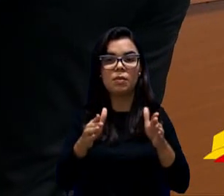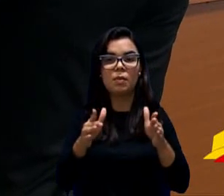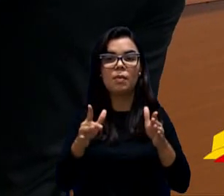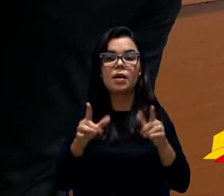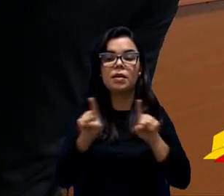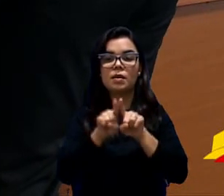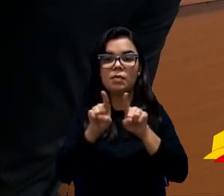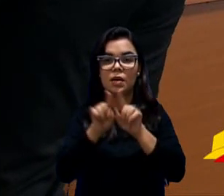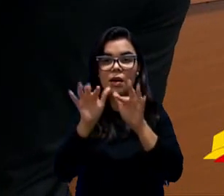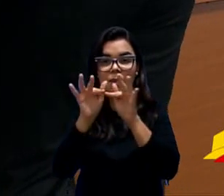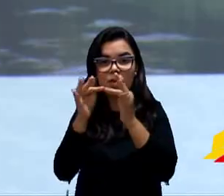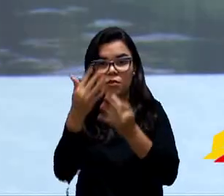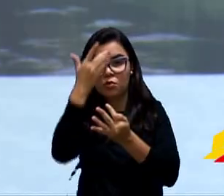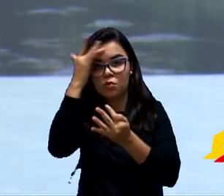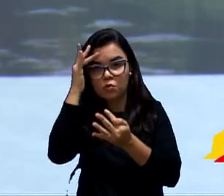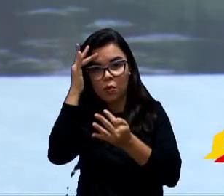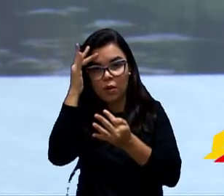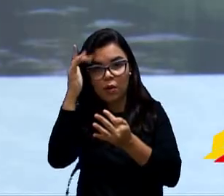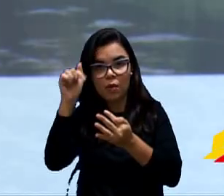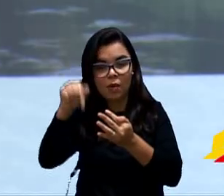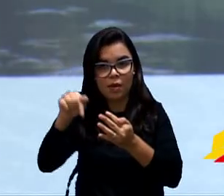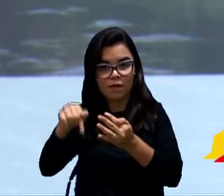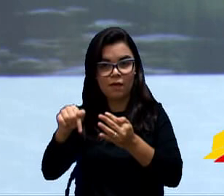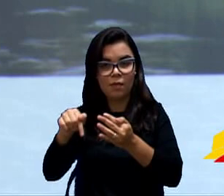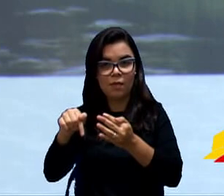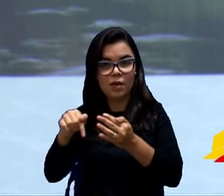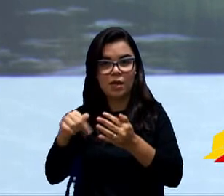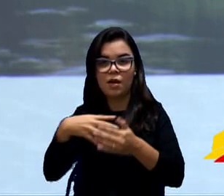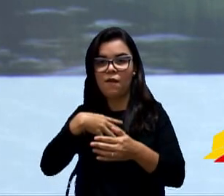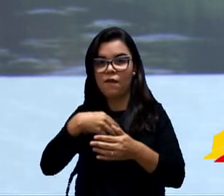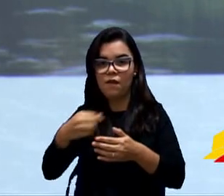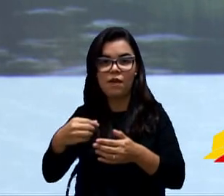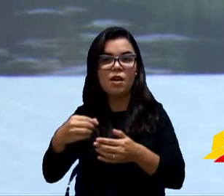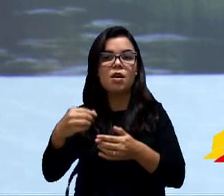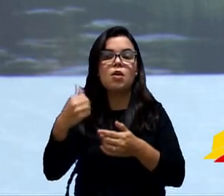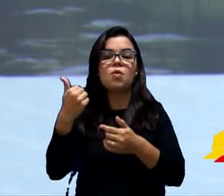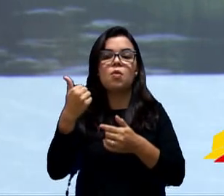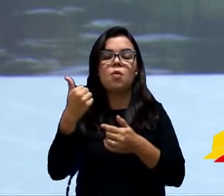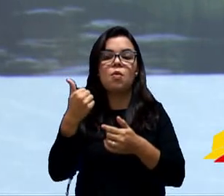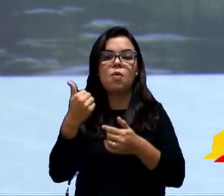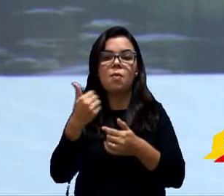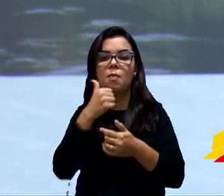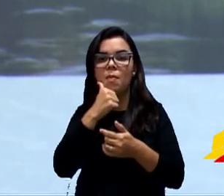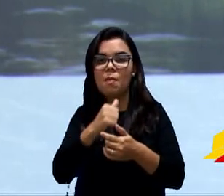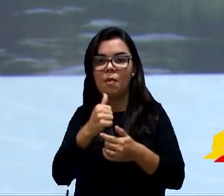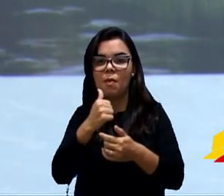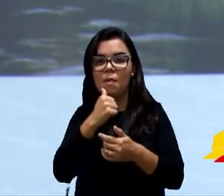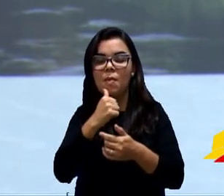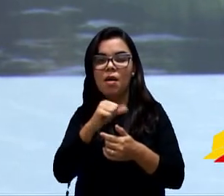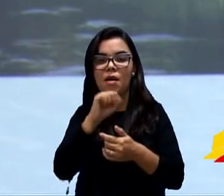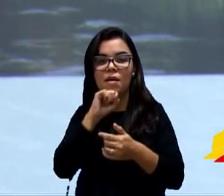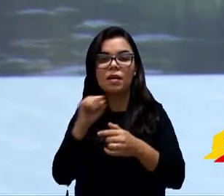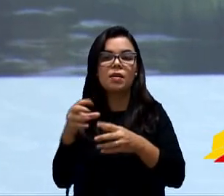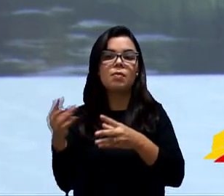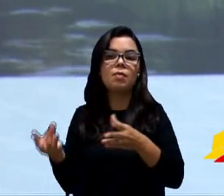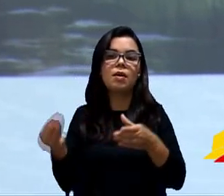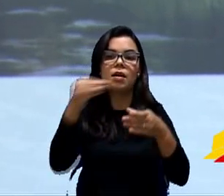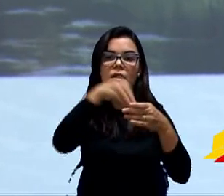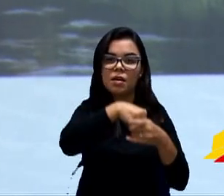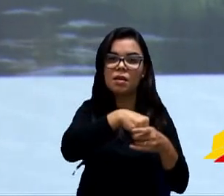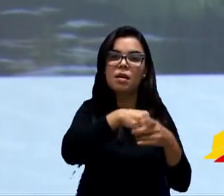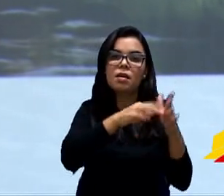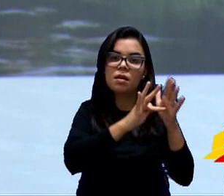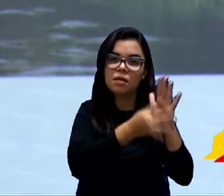entrar no sistema. E não tem, em função daquela lei complementar do Estado que impede gastos no